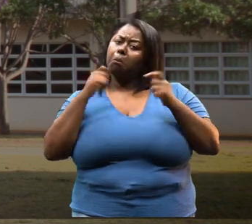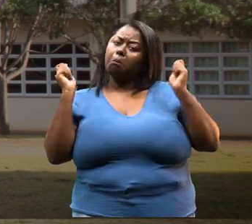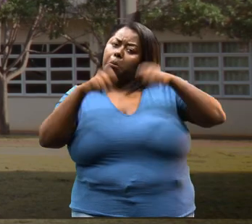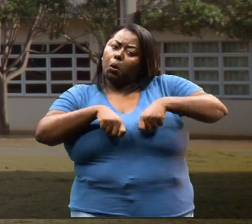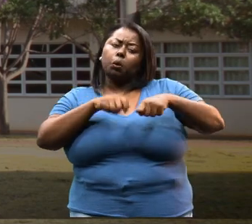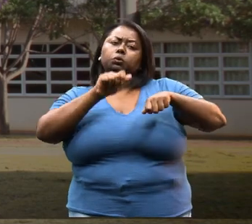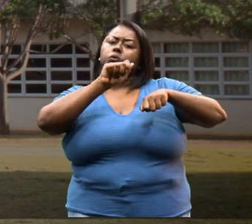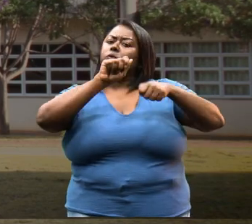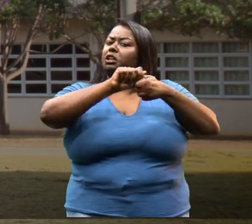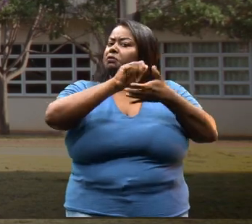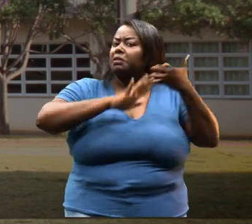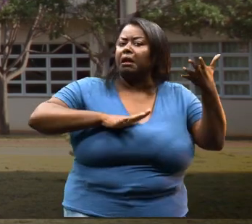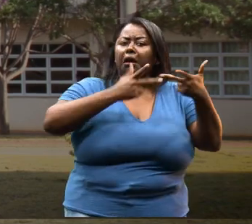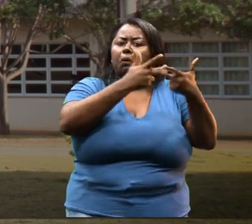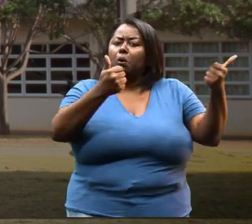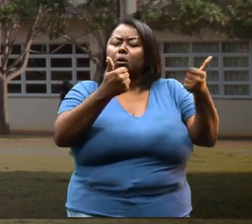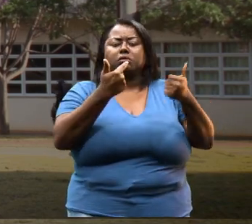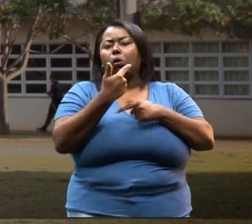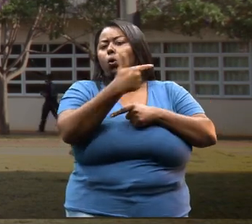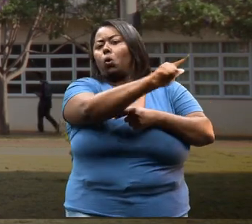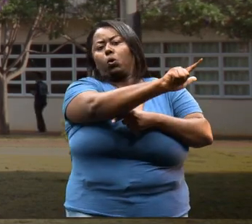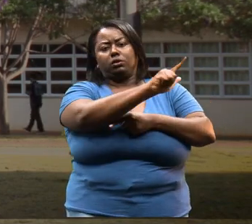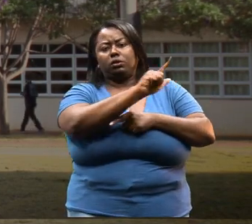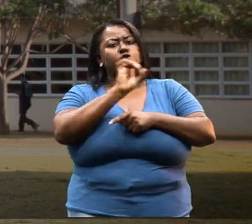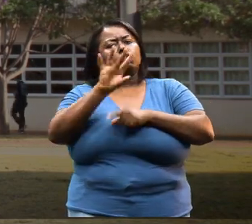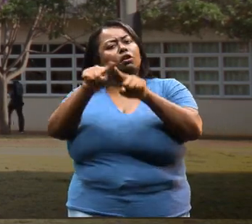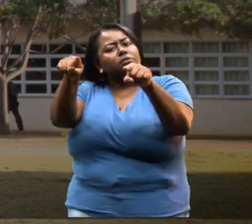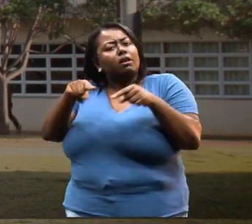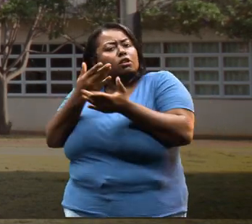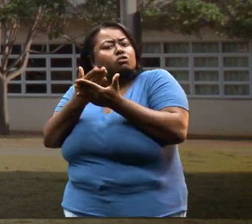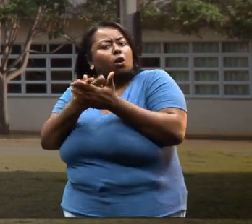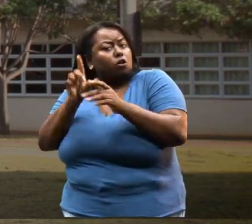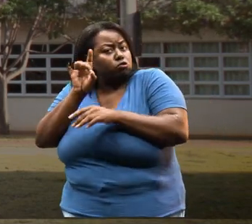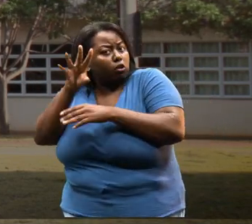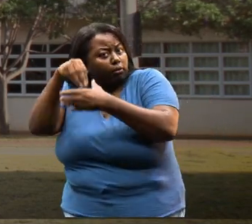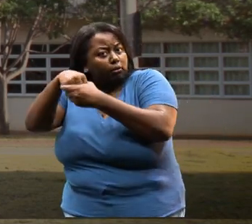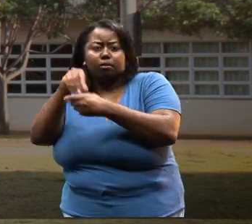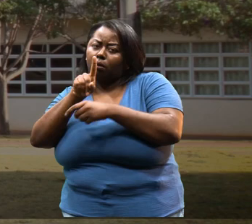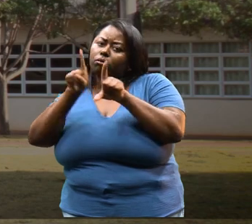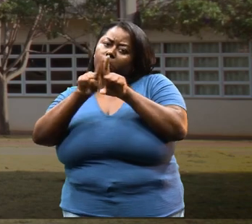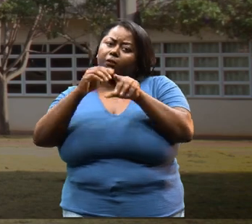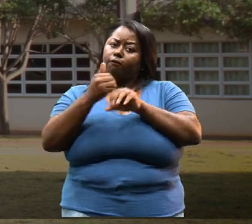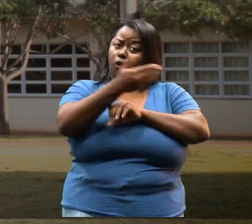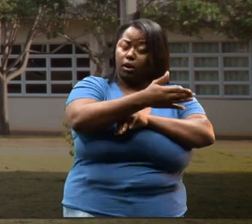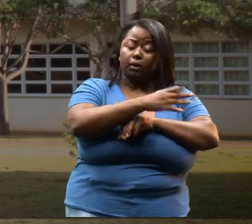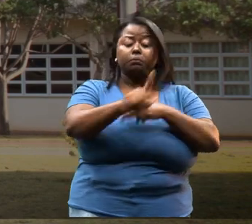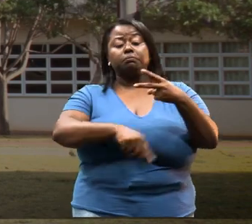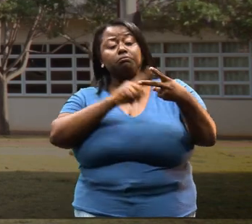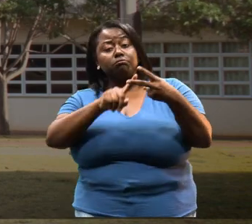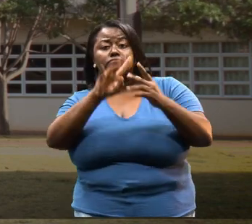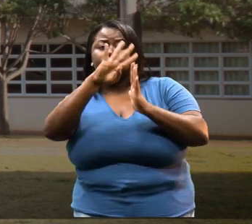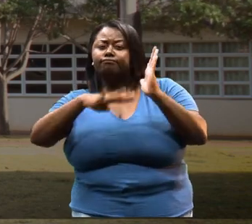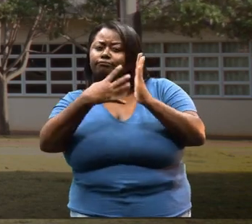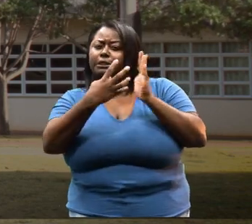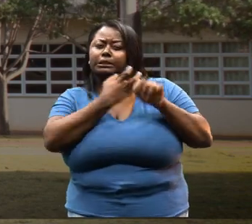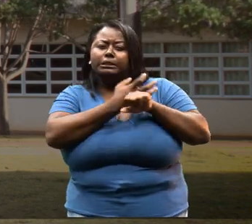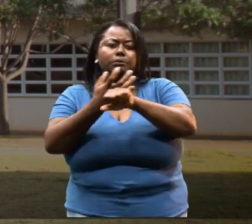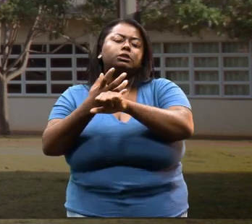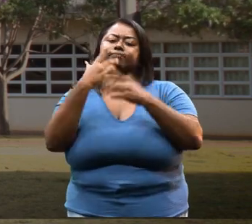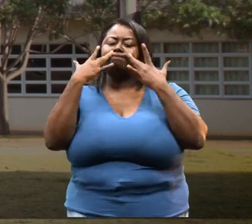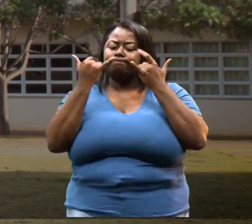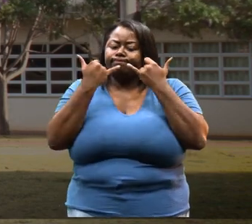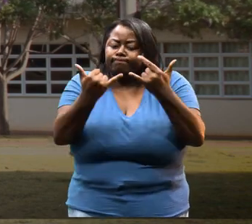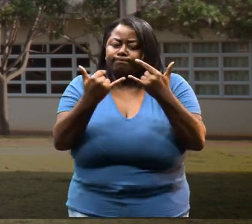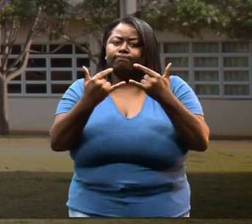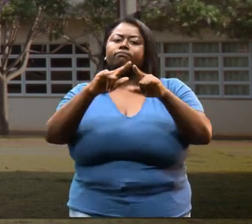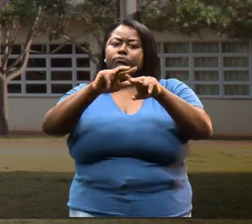possa fazer outras atividades durante a graduação, não somente a sala de aula, mas estar fora dela. Segundo, a grade dele chama muita atenção por ser esse